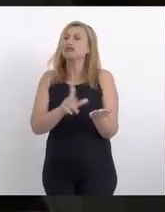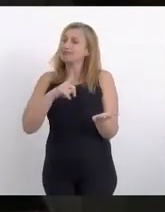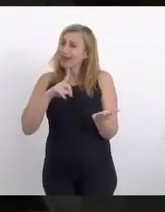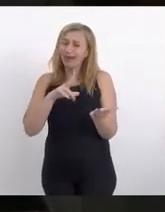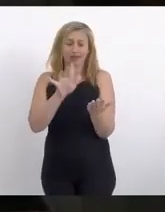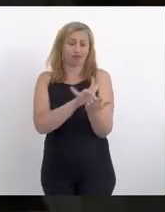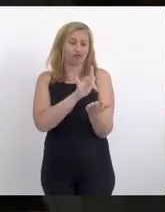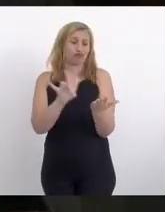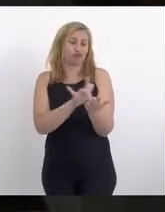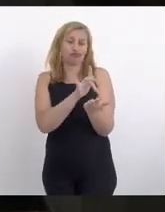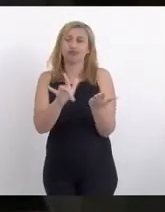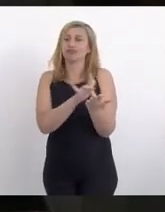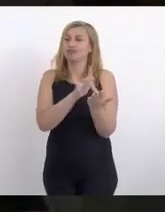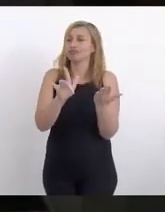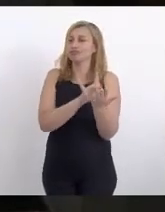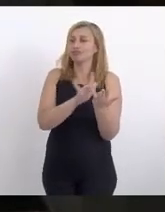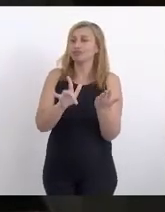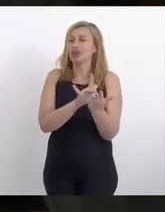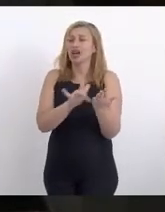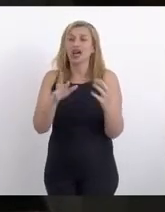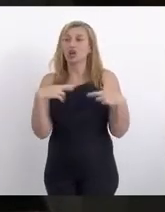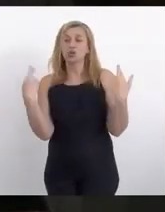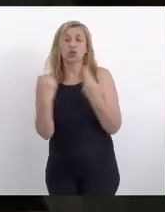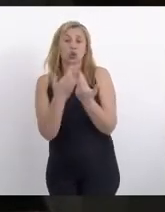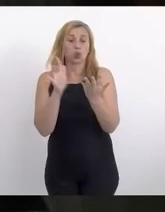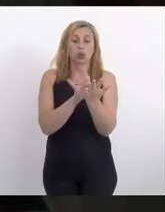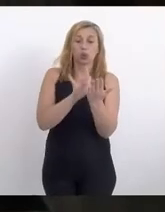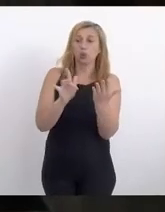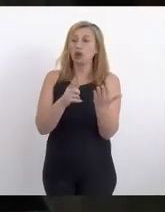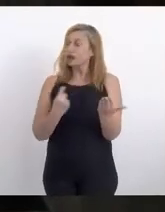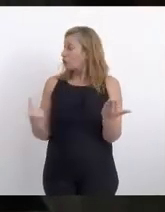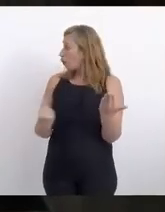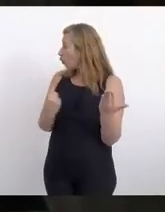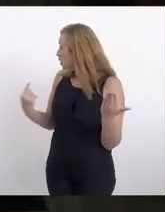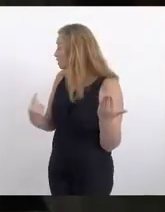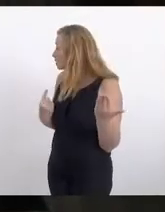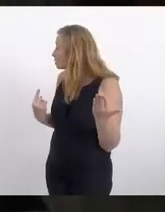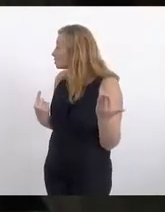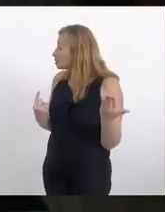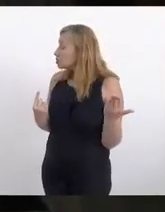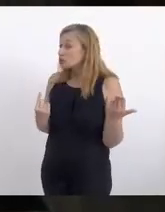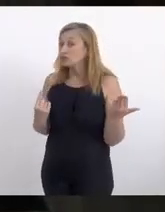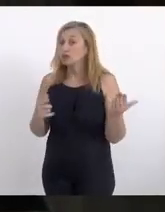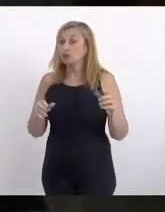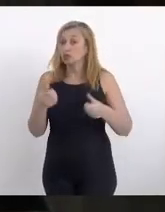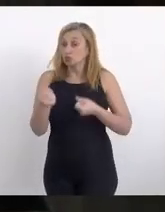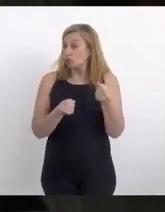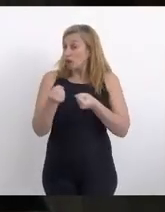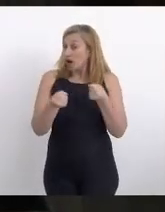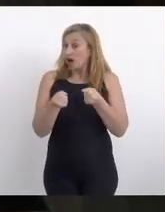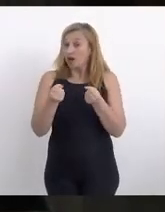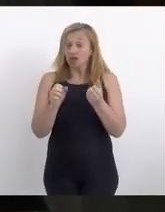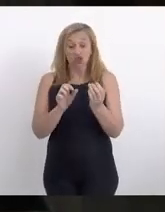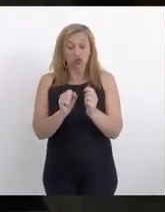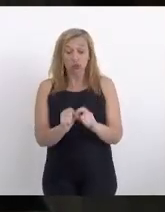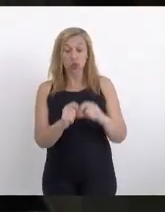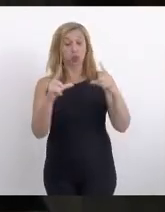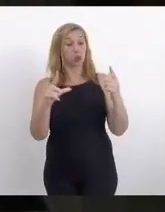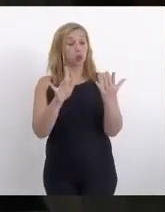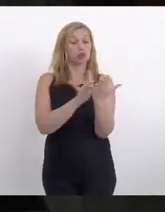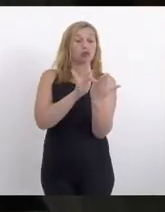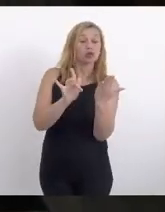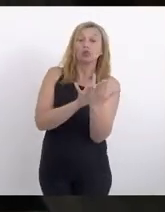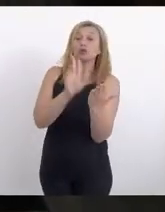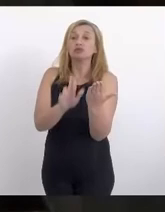sessão digital, sessão virtual, smartphone, até nós mesmos, quando estamos em trânsito, participamos das sessões plenárias usando smartphone,